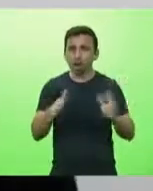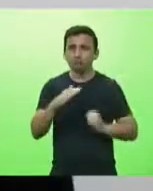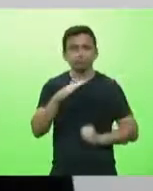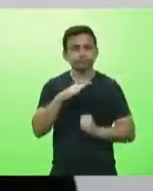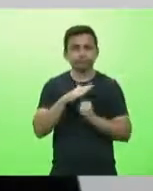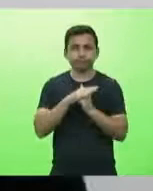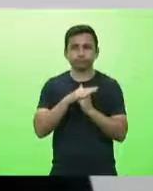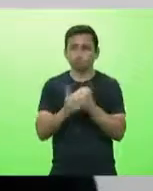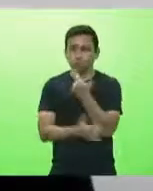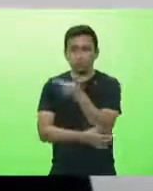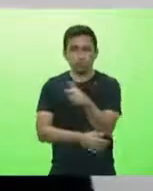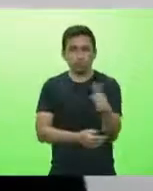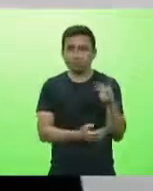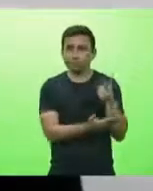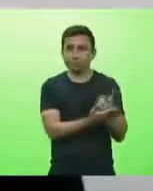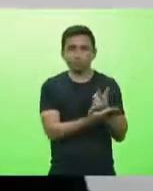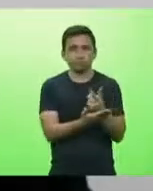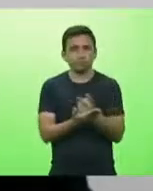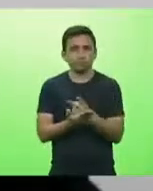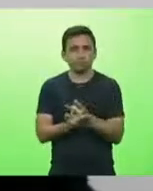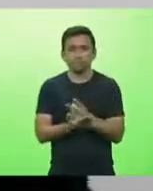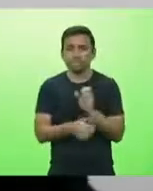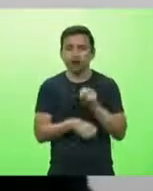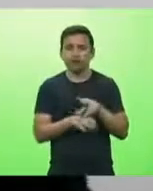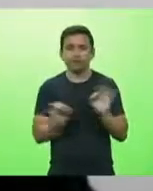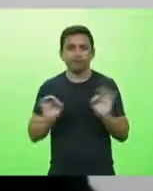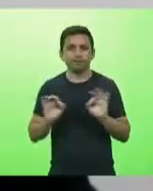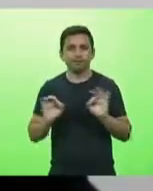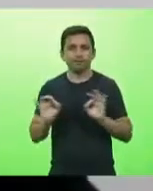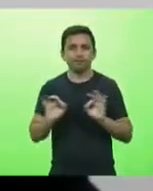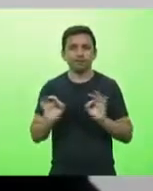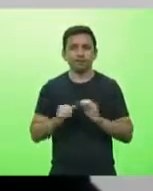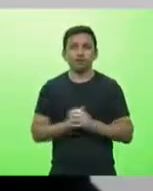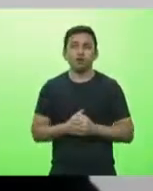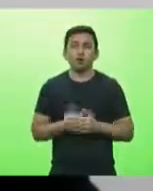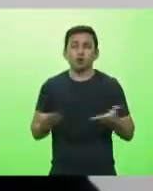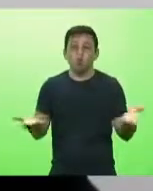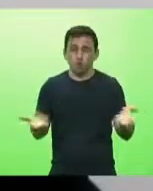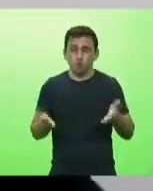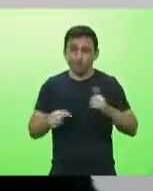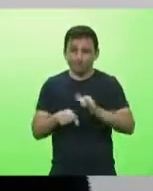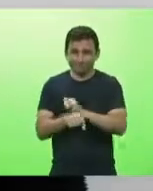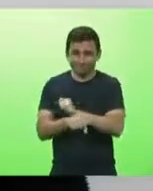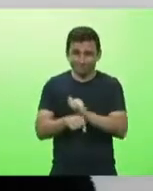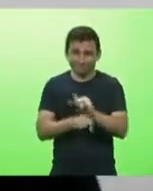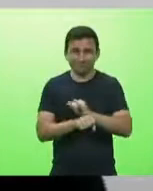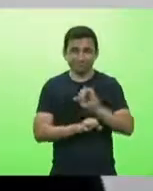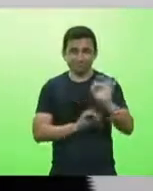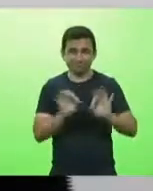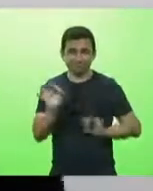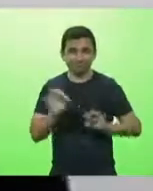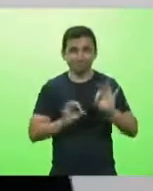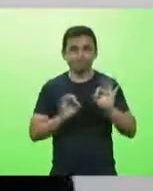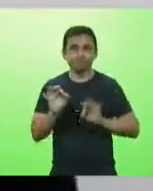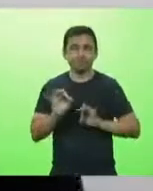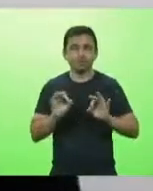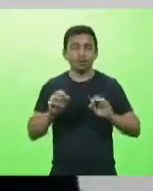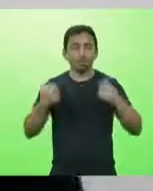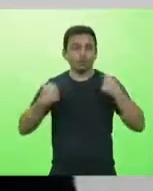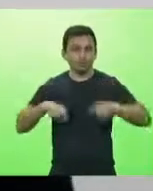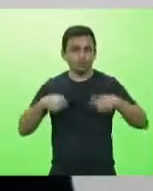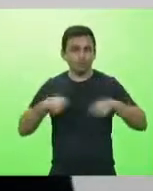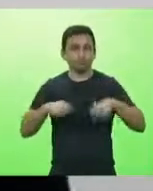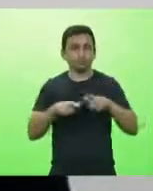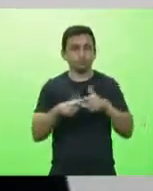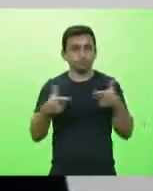tem mais leitos não tem vagas então urge medidas realmente urgentes no sentido de ampliação sim